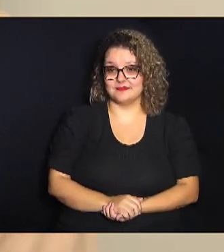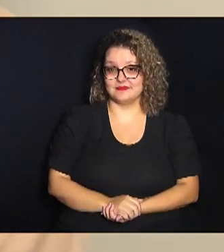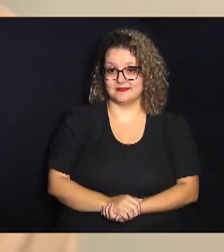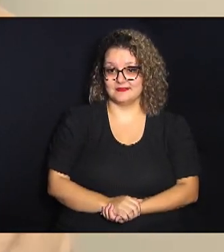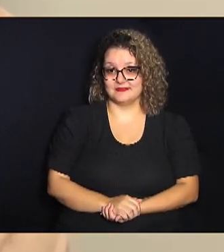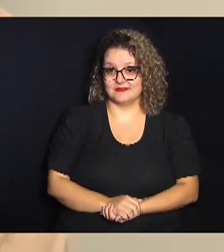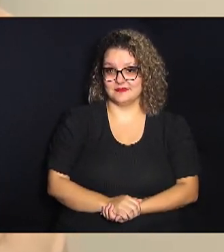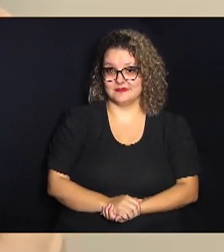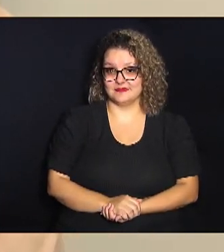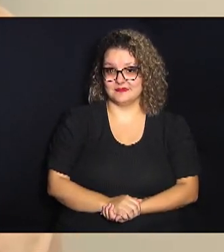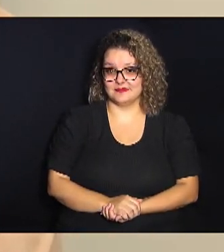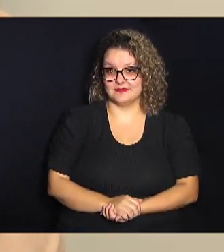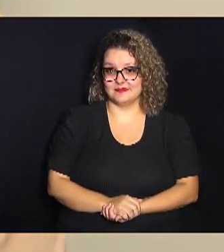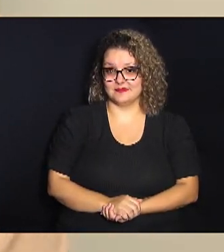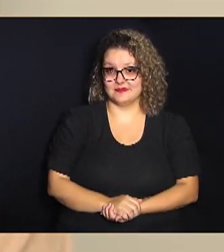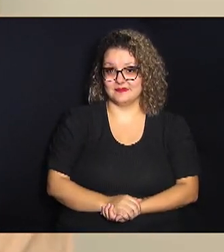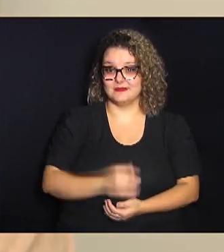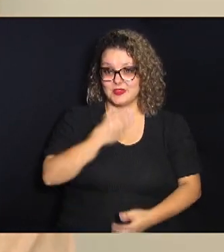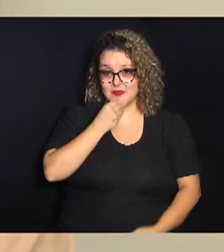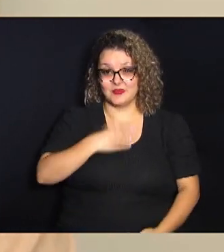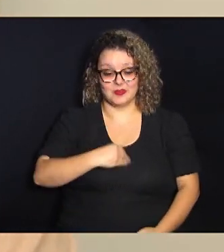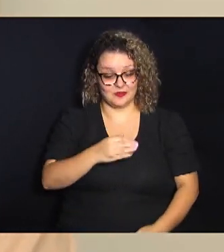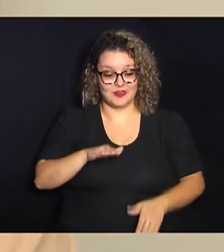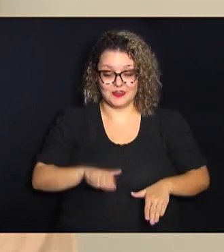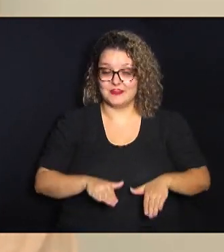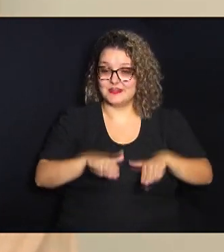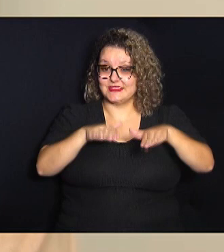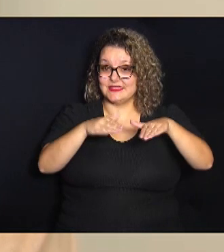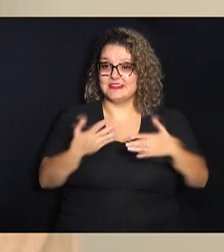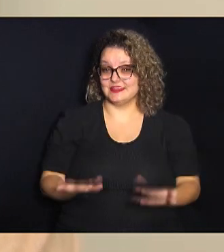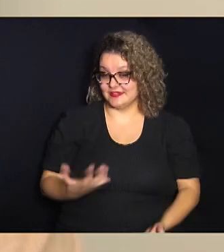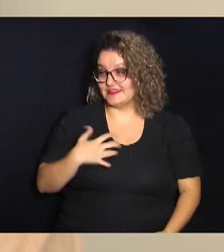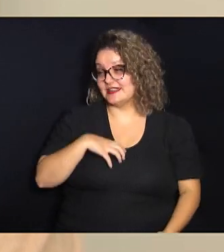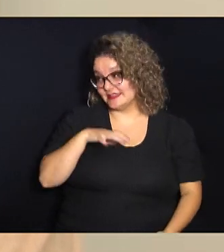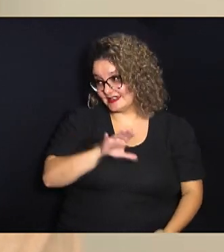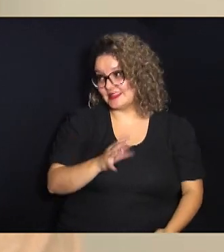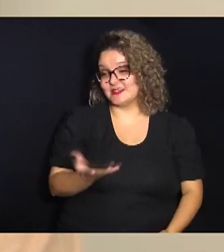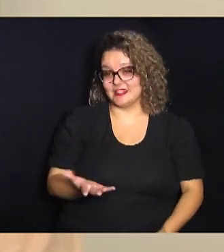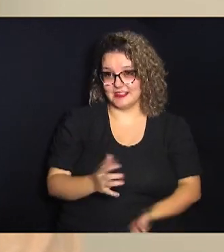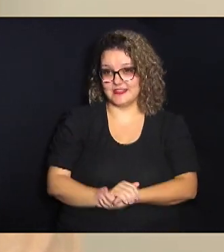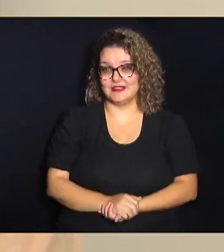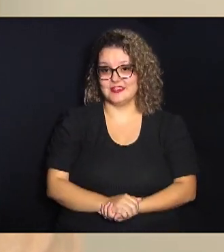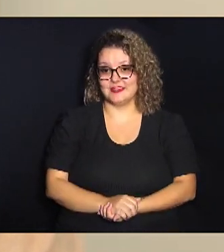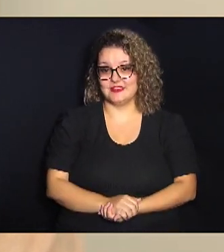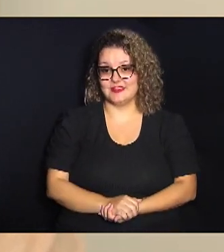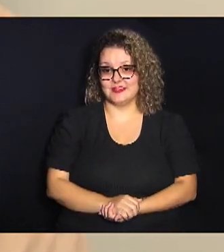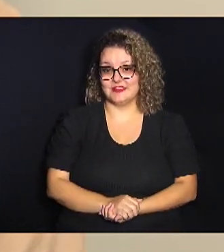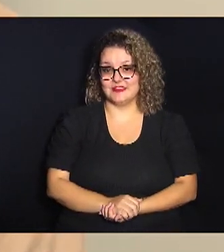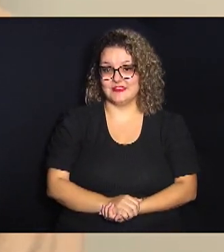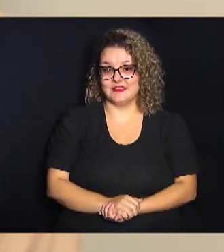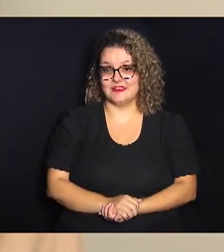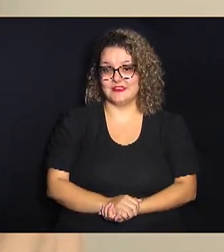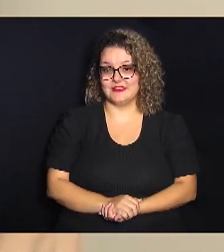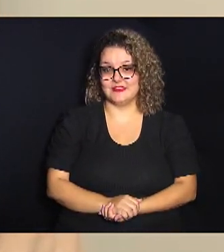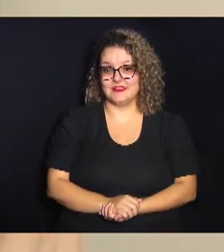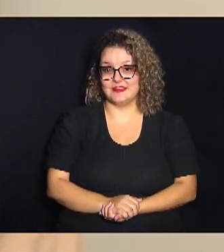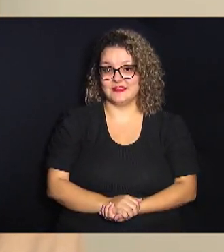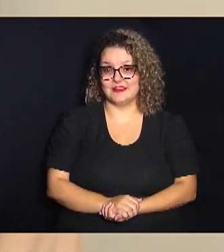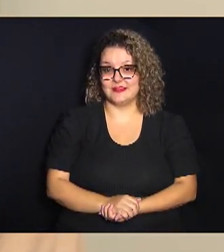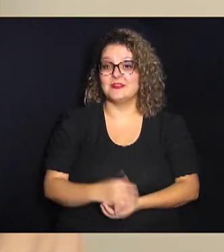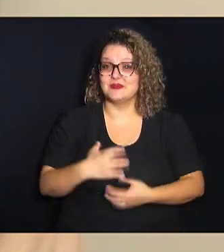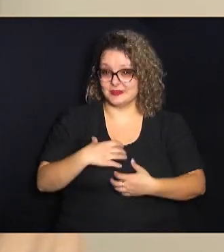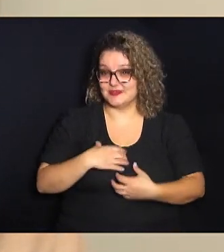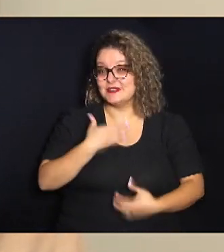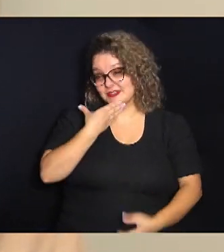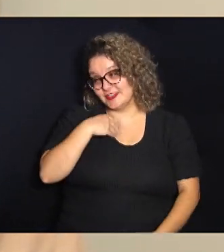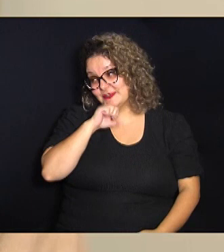por ele crescer e ser assim, né? Muito, com muito jeito do pai,